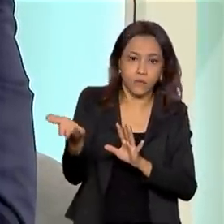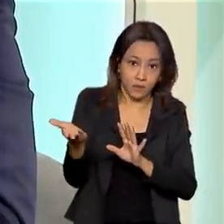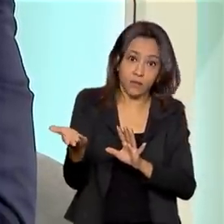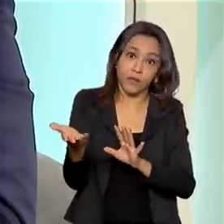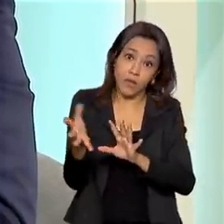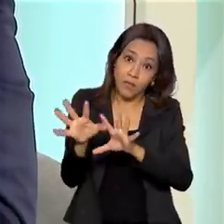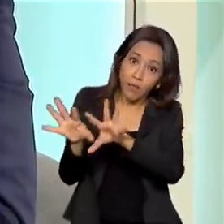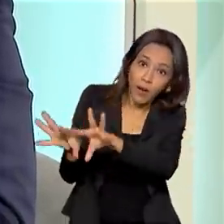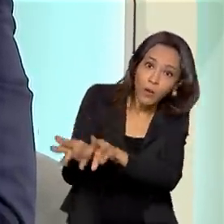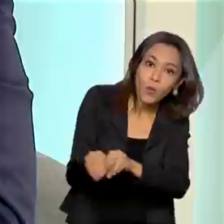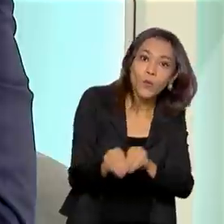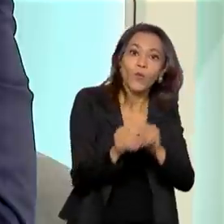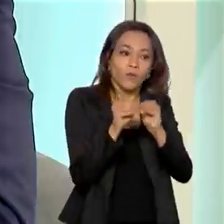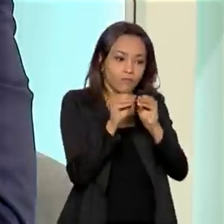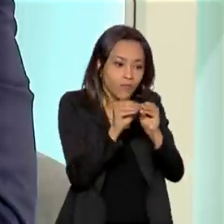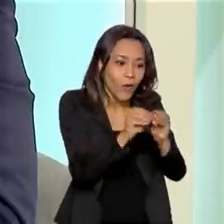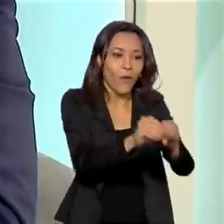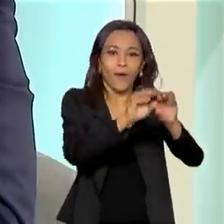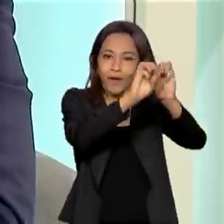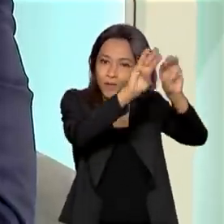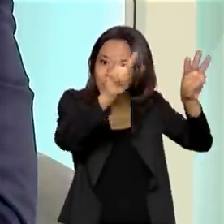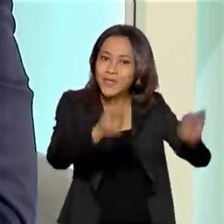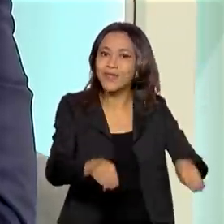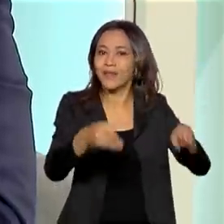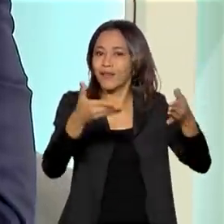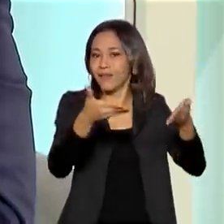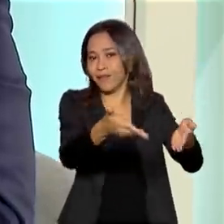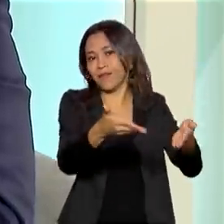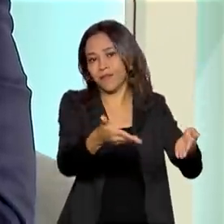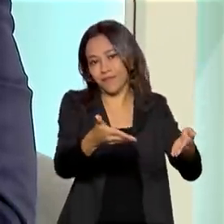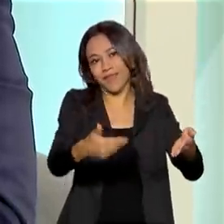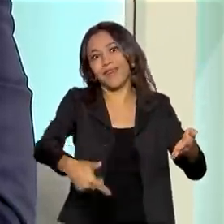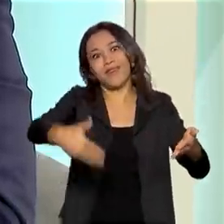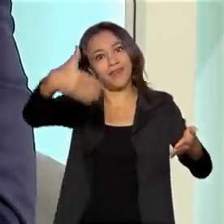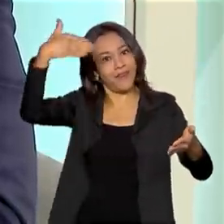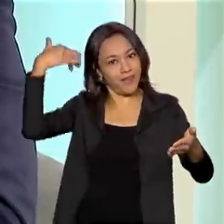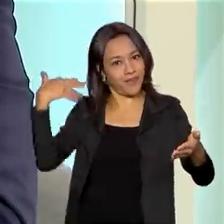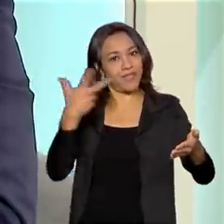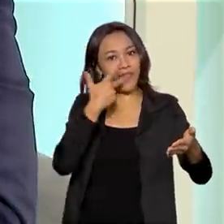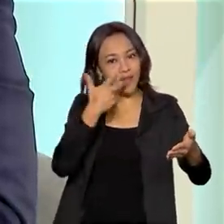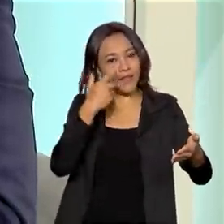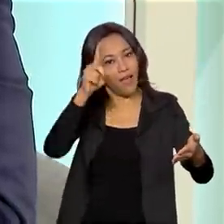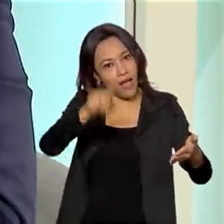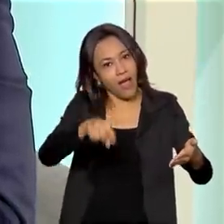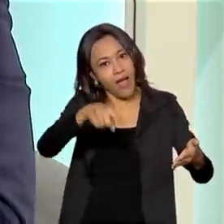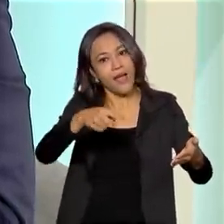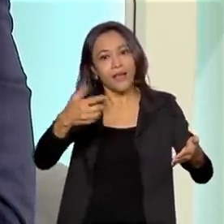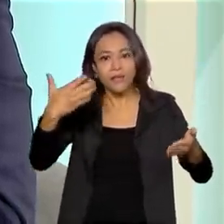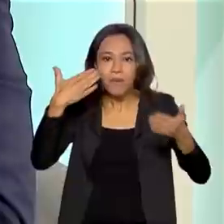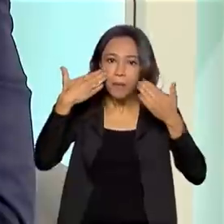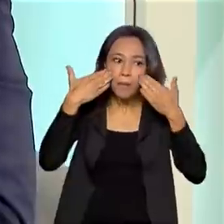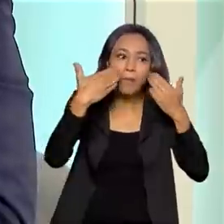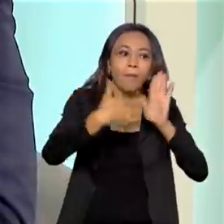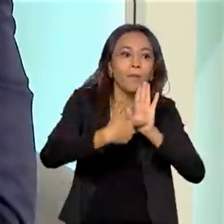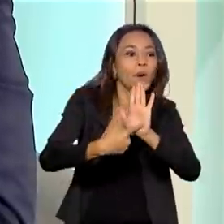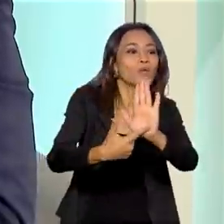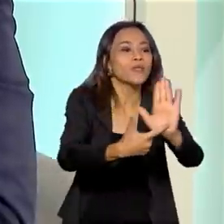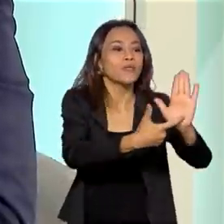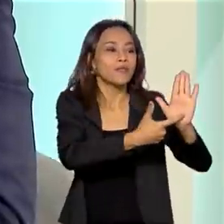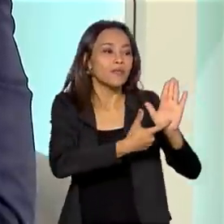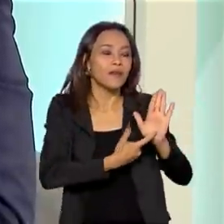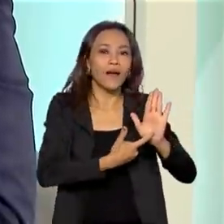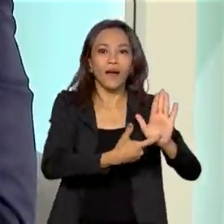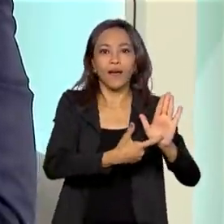estar dentro de um acervo de museu, aonde, voltando o que a gente disse no começo, vai servir de espelho para que aquela